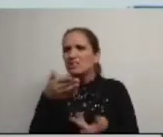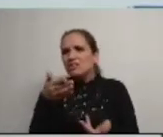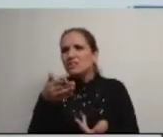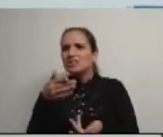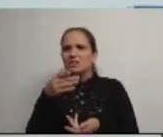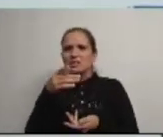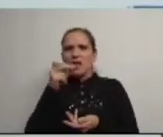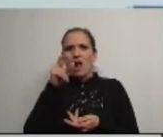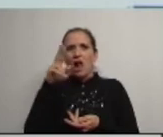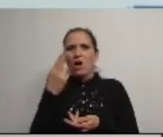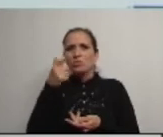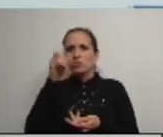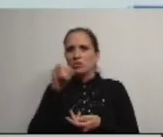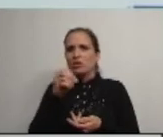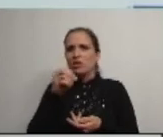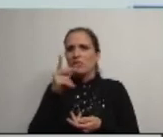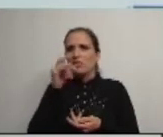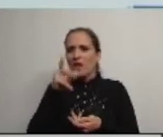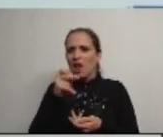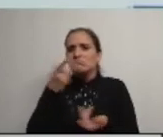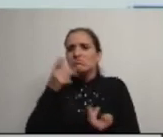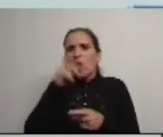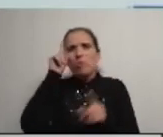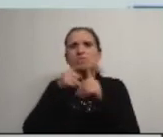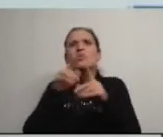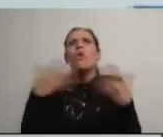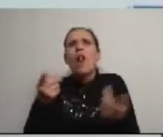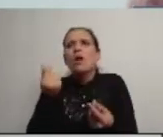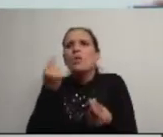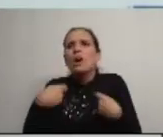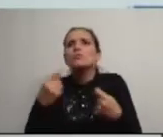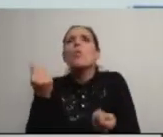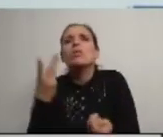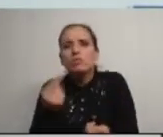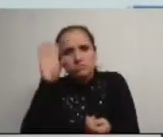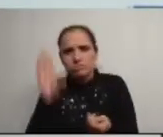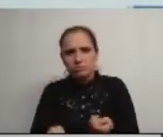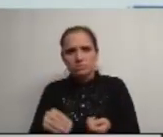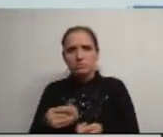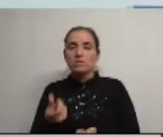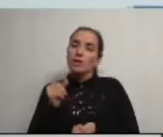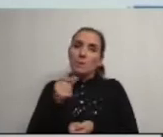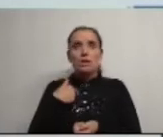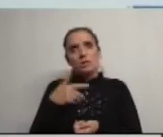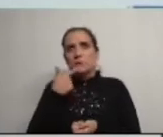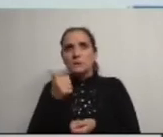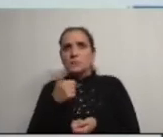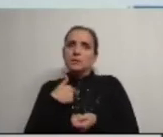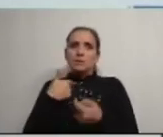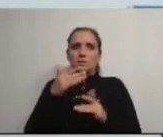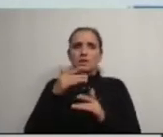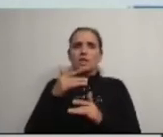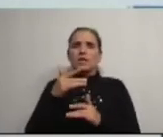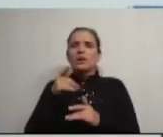ver inútil incubadora cultural que ninguém sabe muito bem para o que serve nem quanto vai custar eu também podia mas não vou perguntar ao Executivo se está